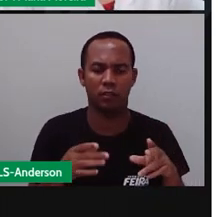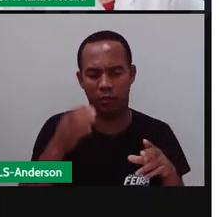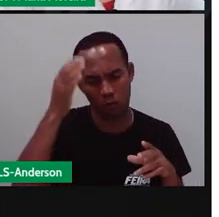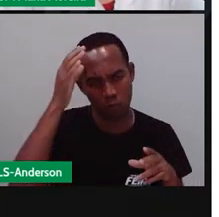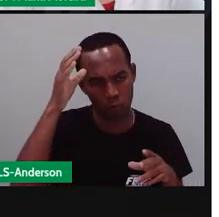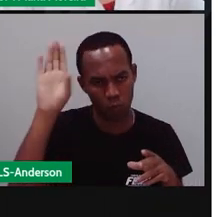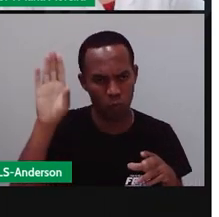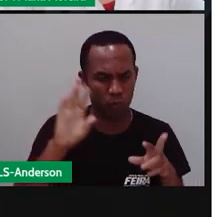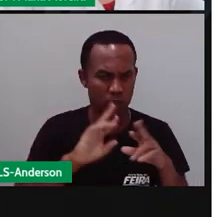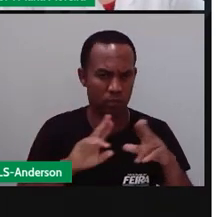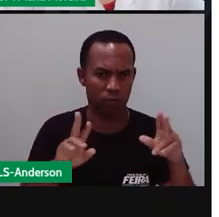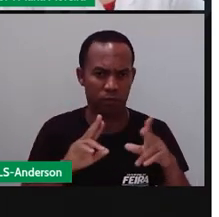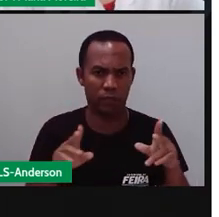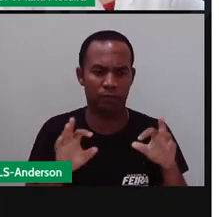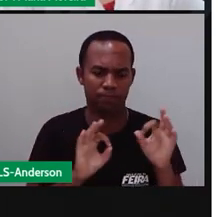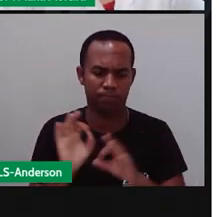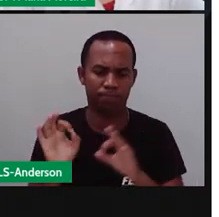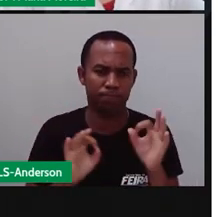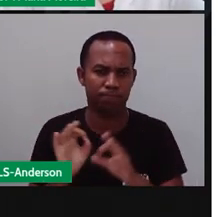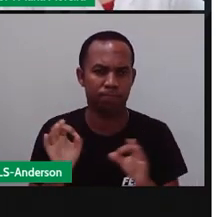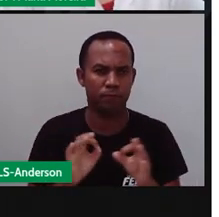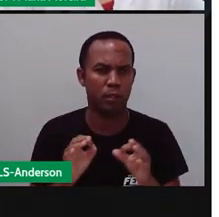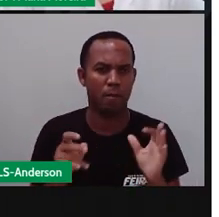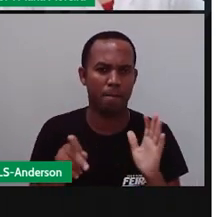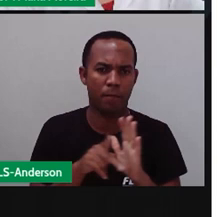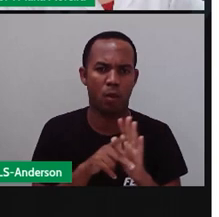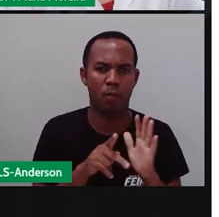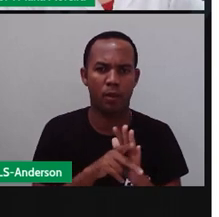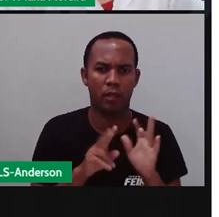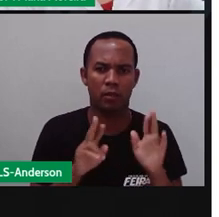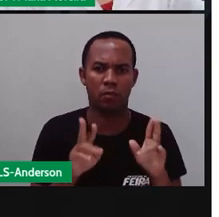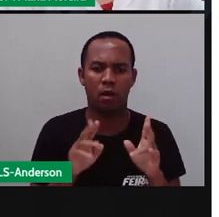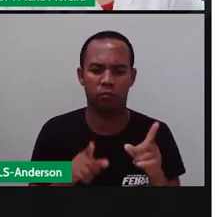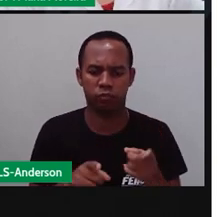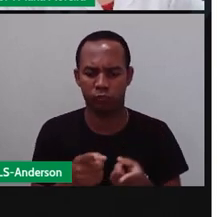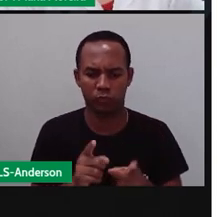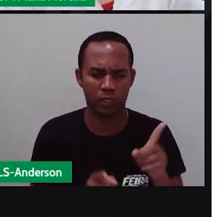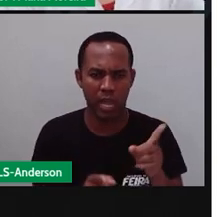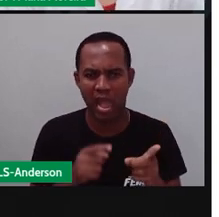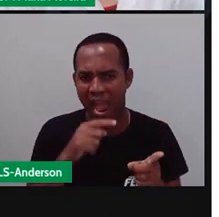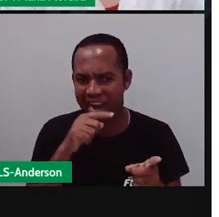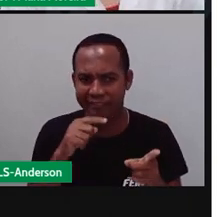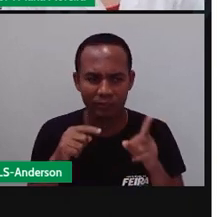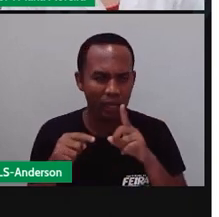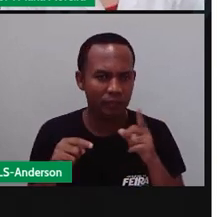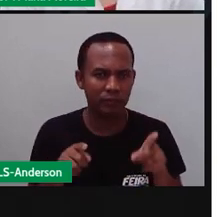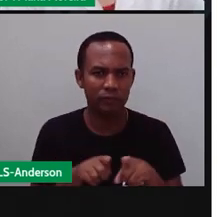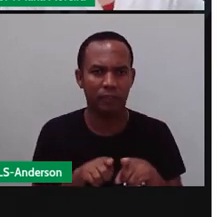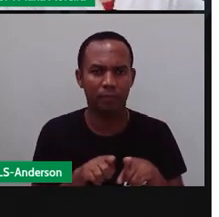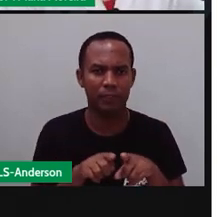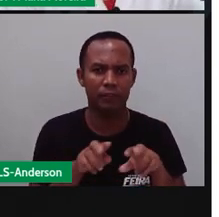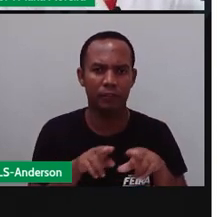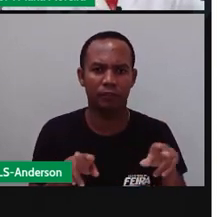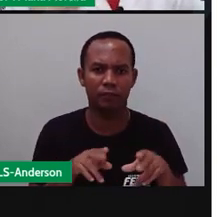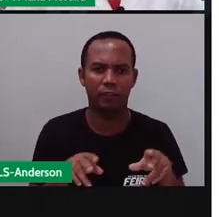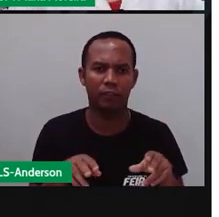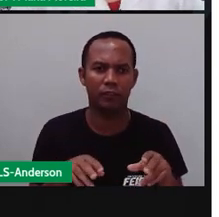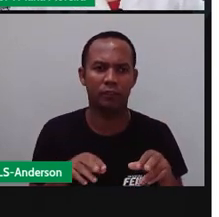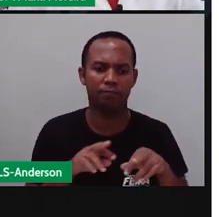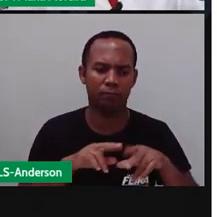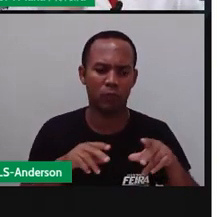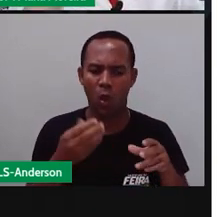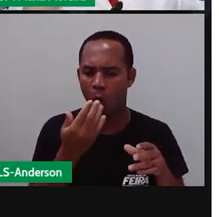regional também foram, o Incorporados. Como é o caso do churrasco, né? Dos diversos preparos de